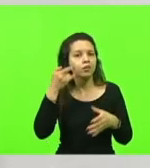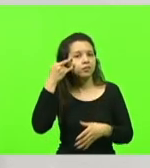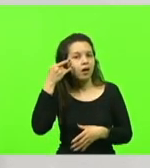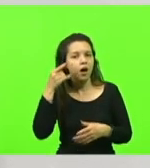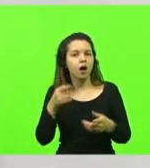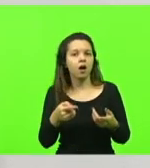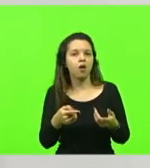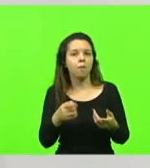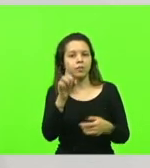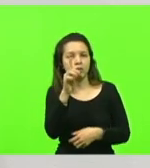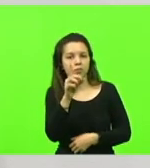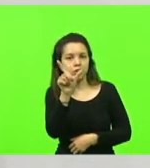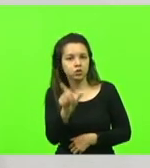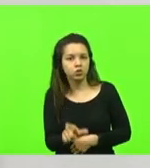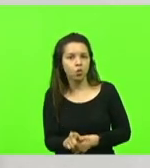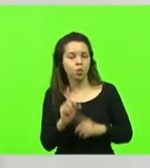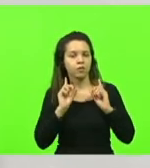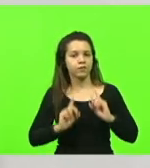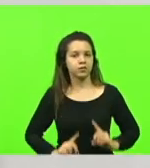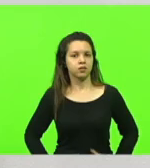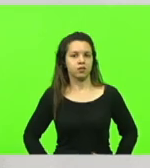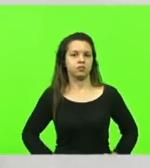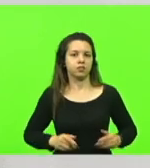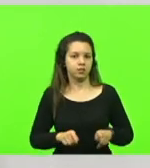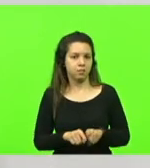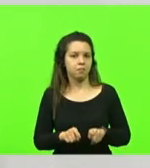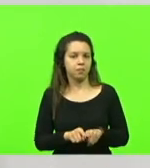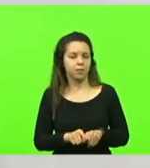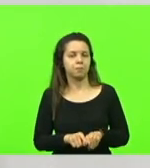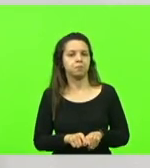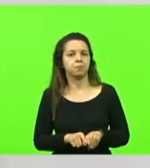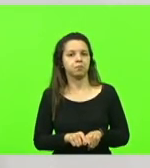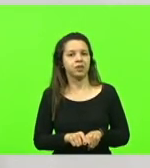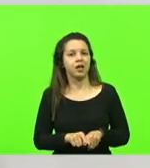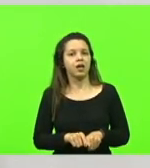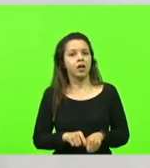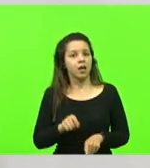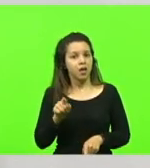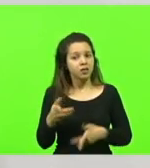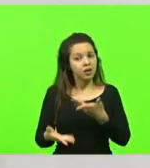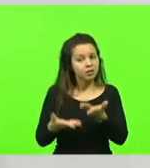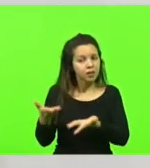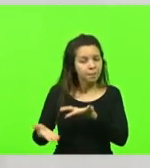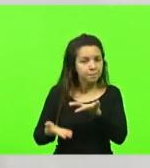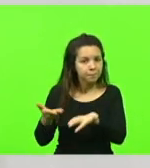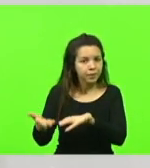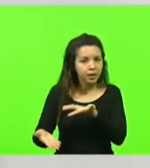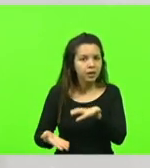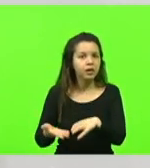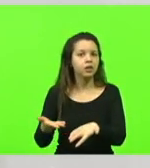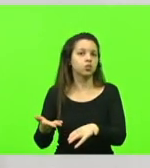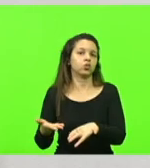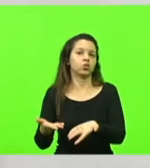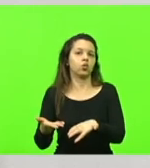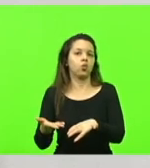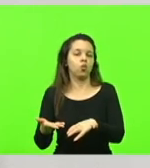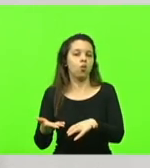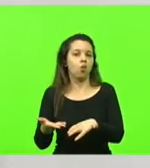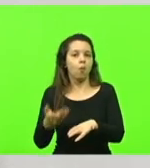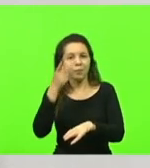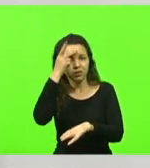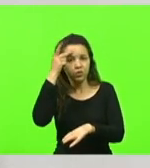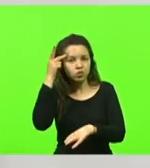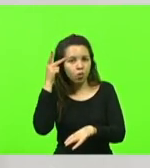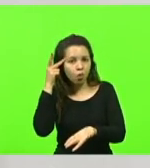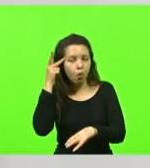deficiência física, esse tratamento e esse acompanhamento de pessoas com paralisia cerebral.